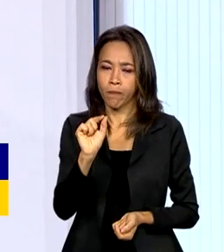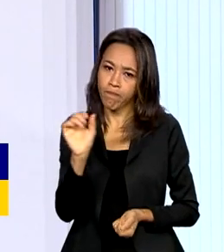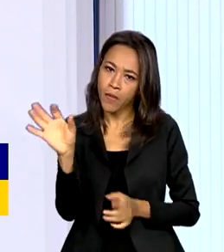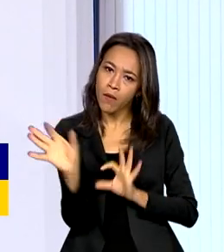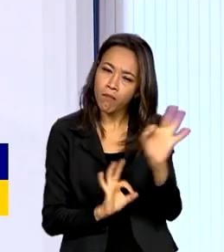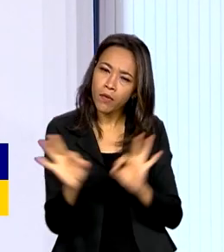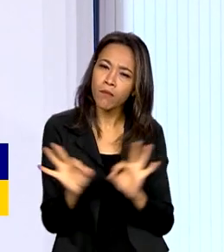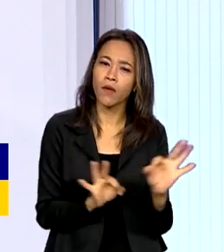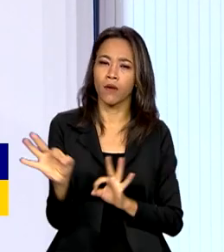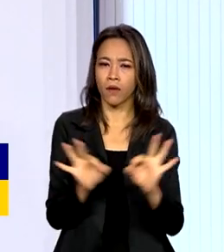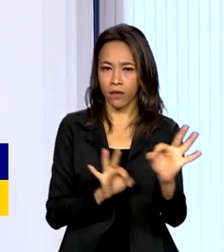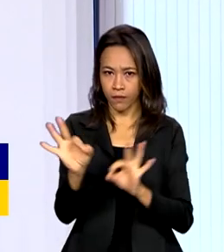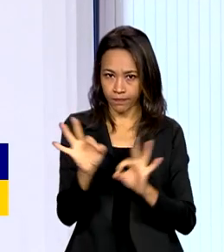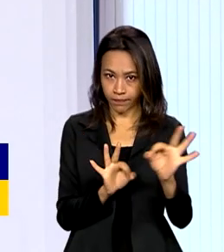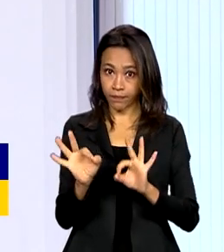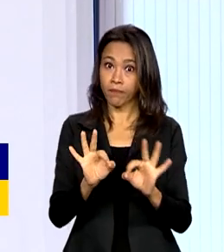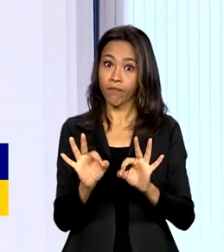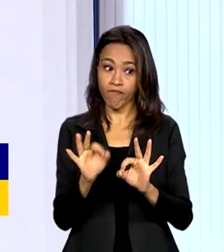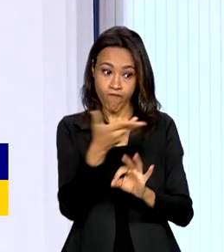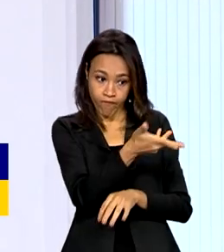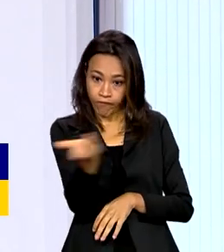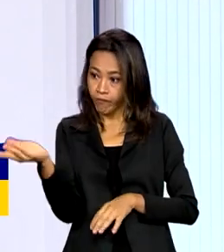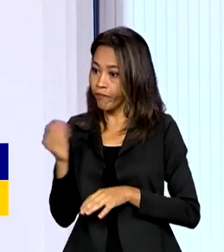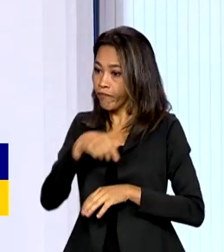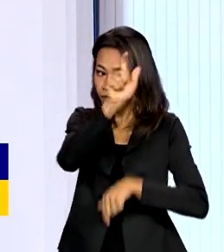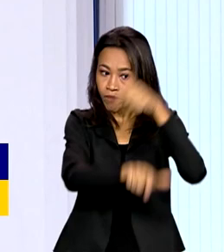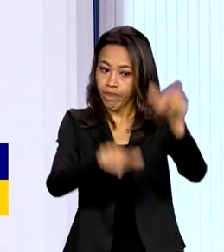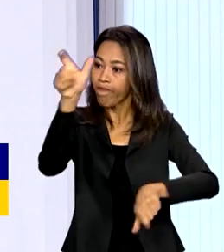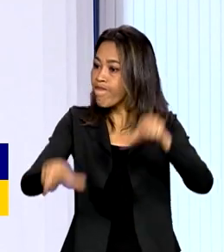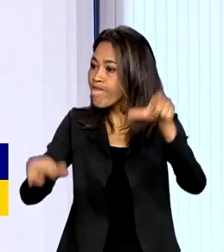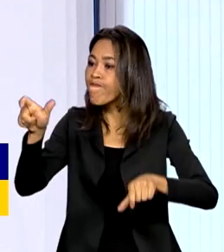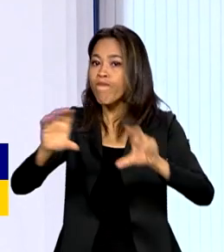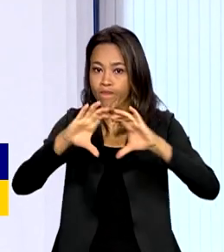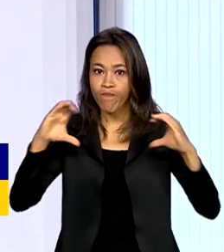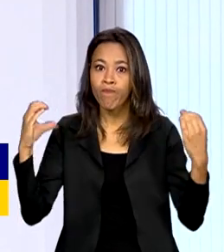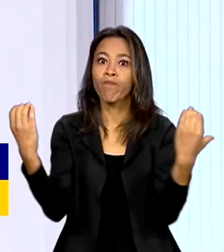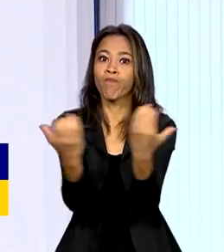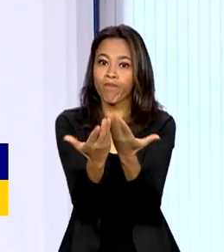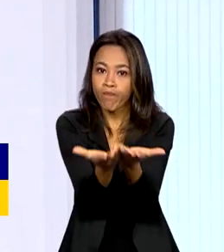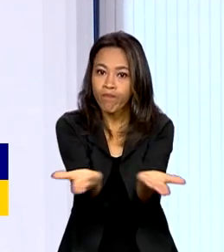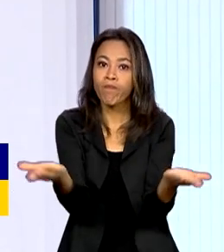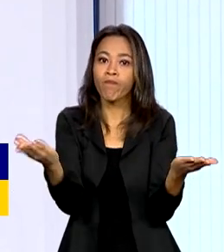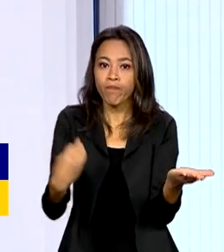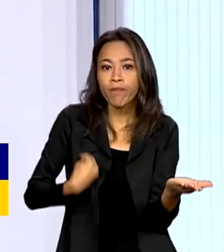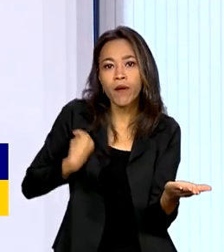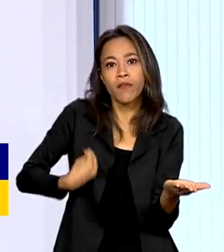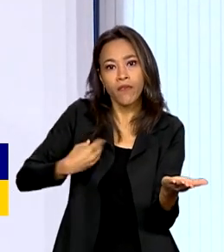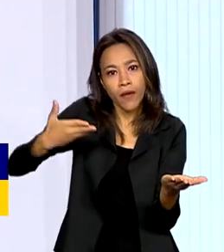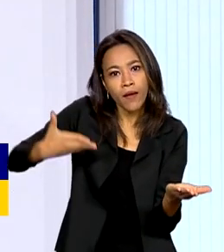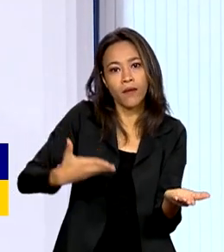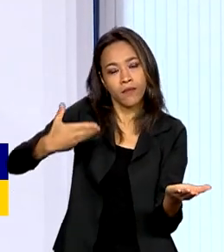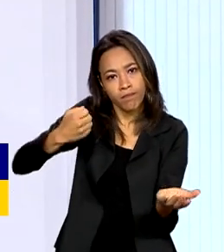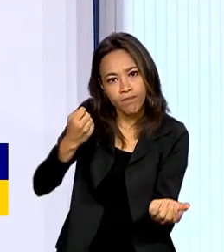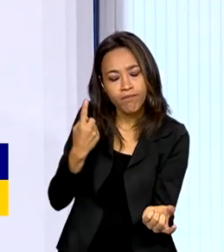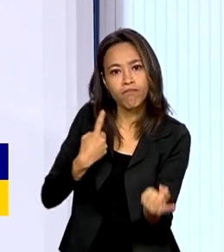pouco nossas comunidades para viver essa evolução